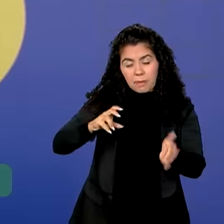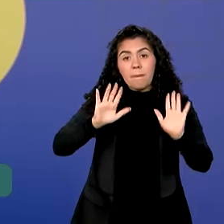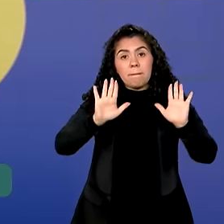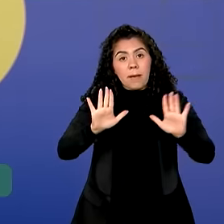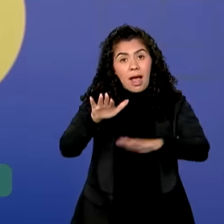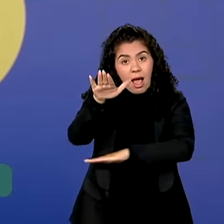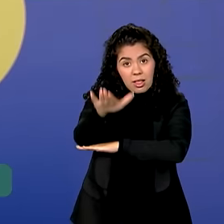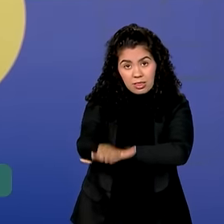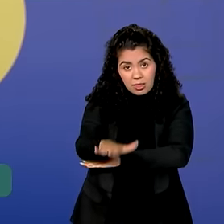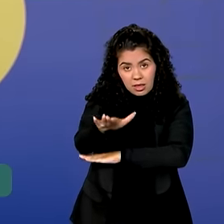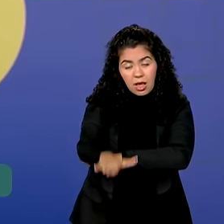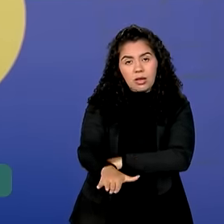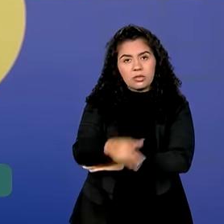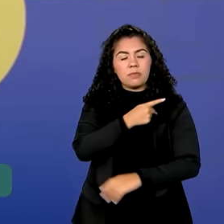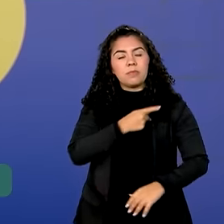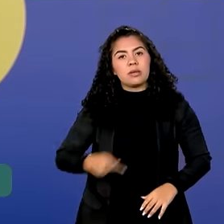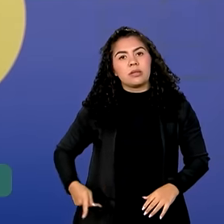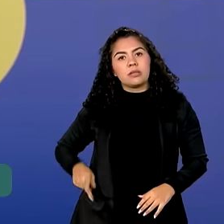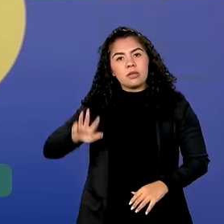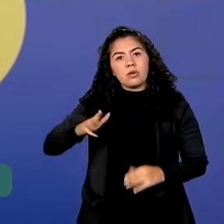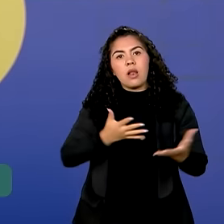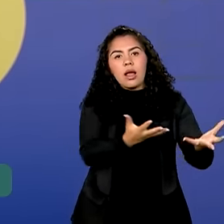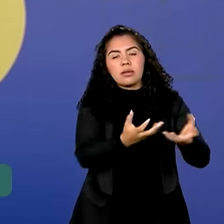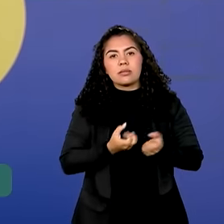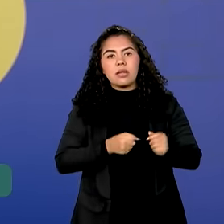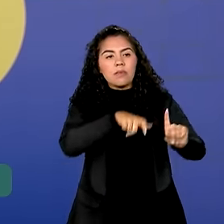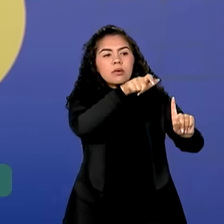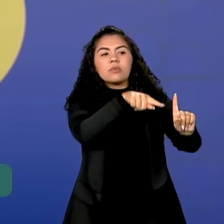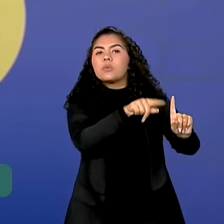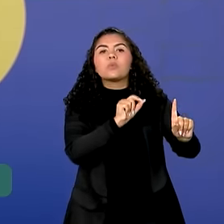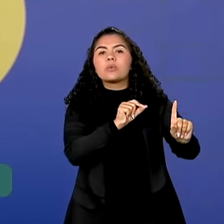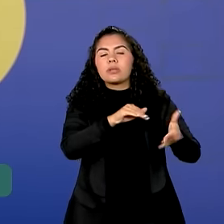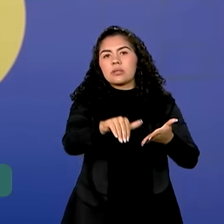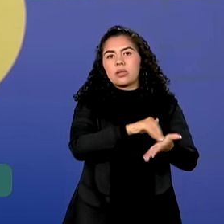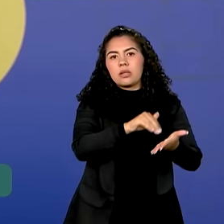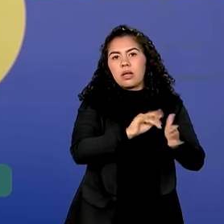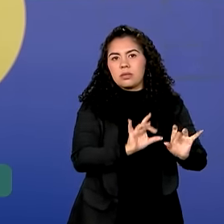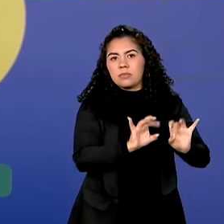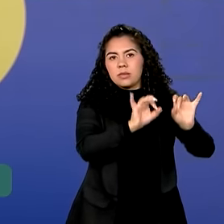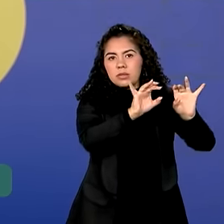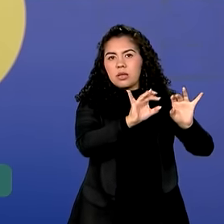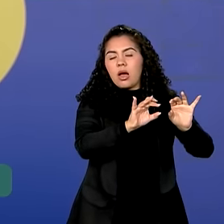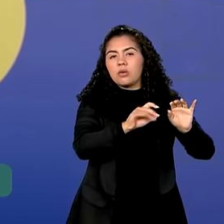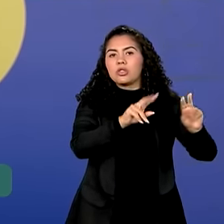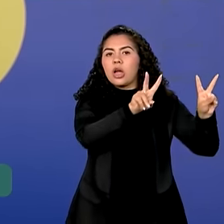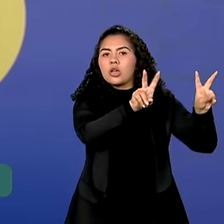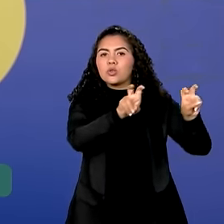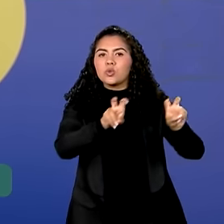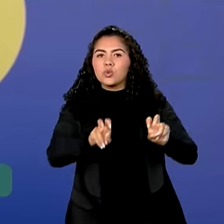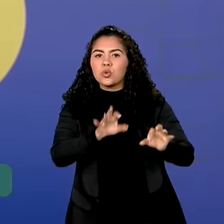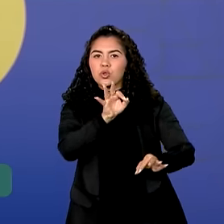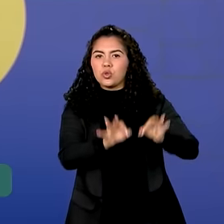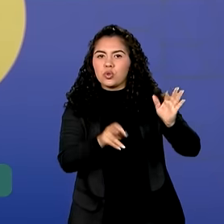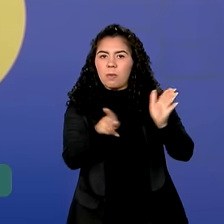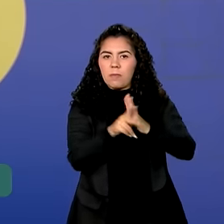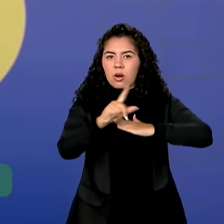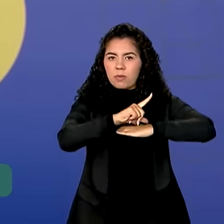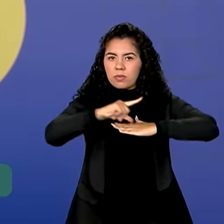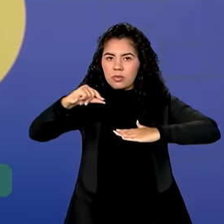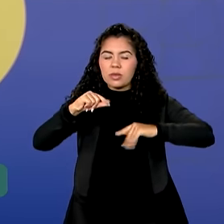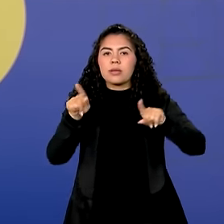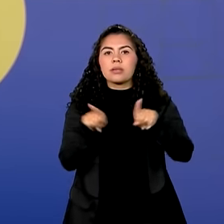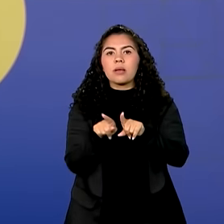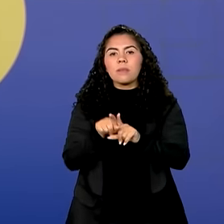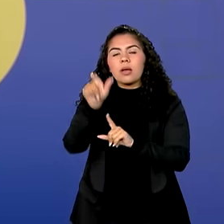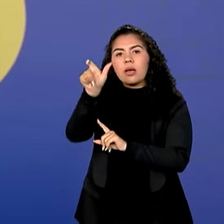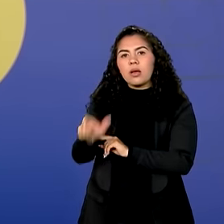no período da tarde, Lula recebe o secretário especial para assuntos jurídicos da Casa Civil Substituto, Marcos Rogério de Souza,